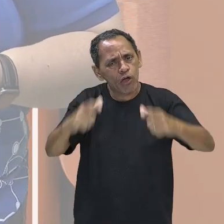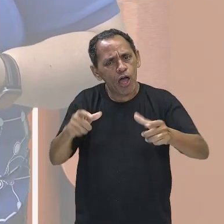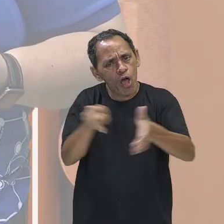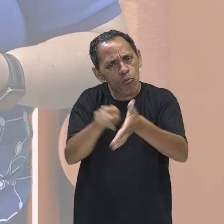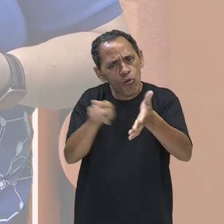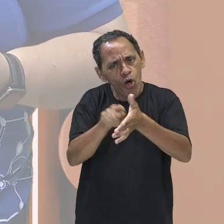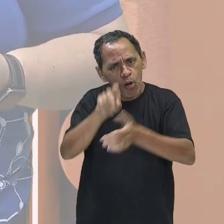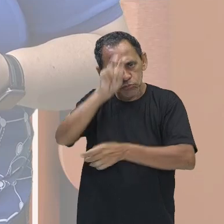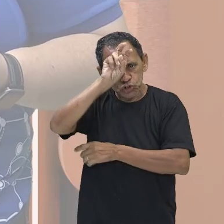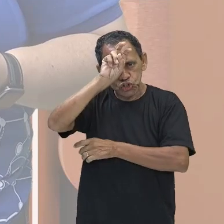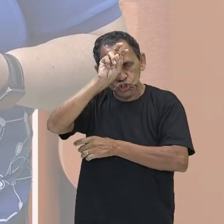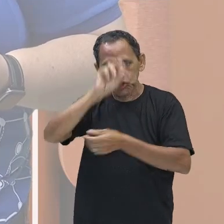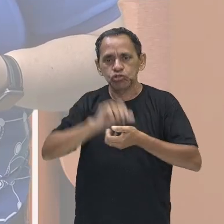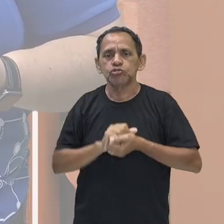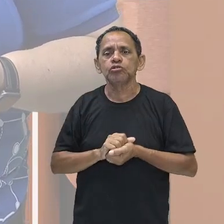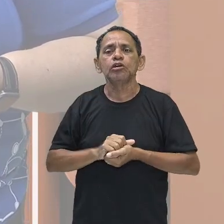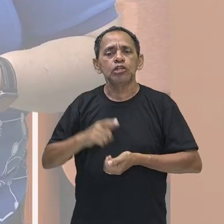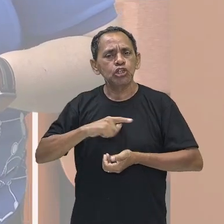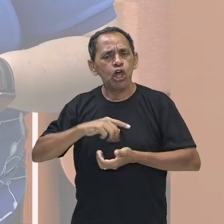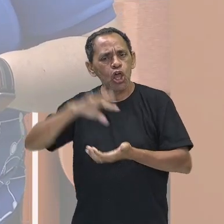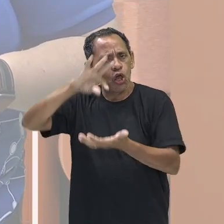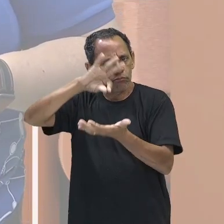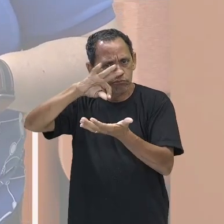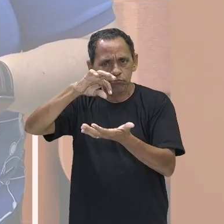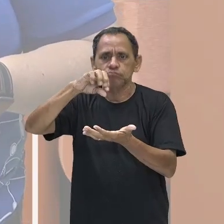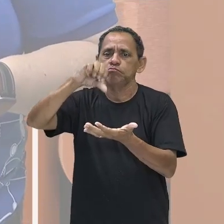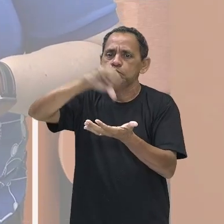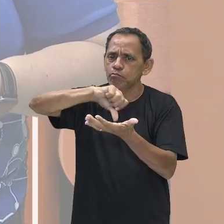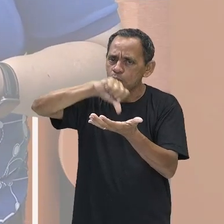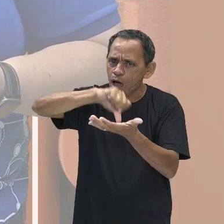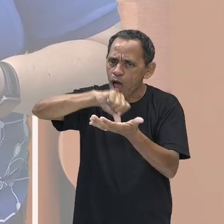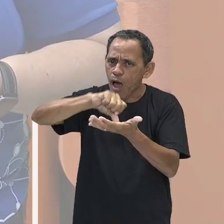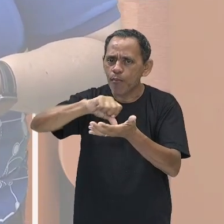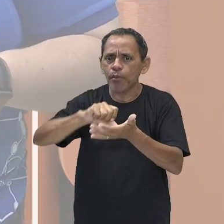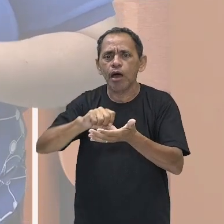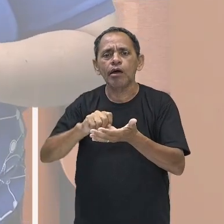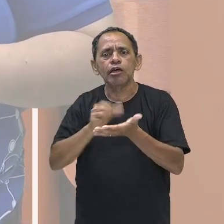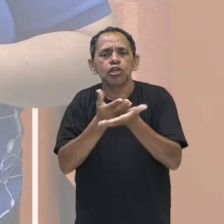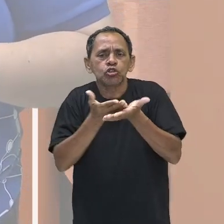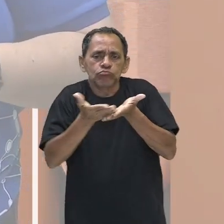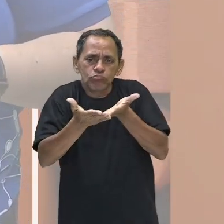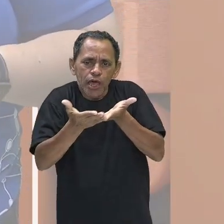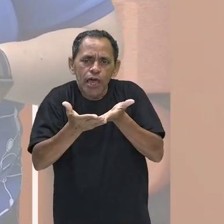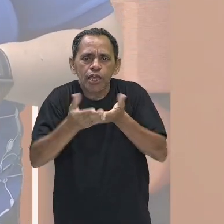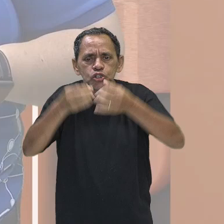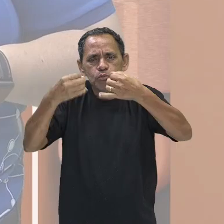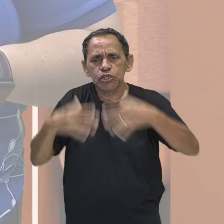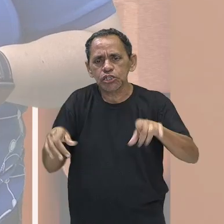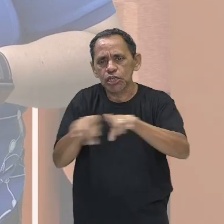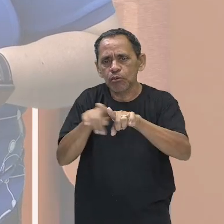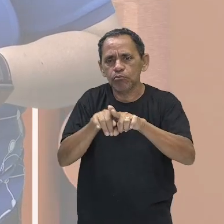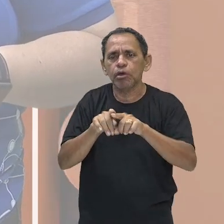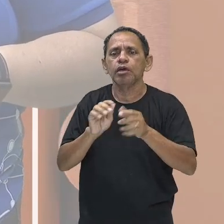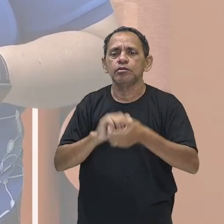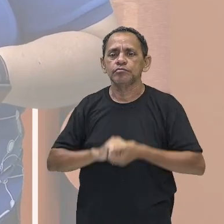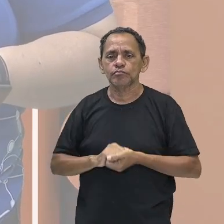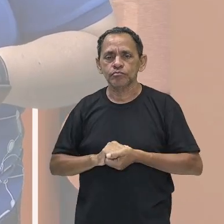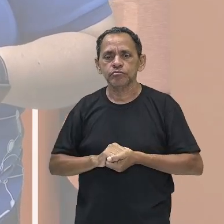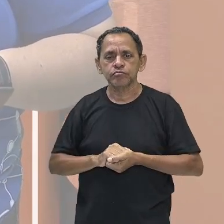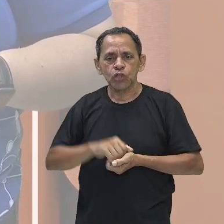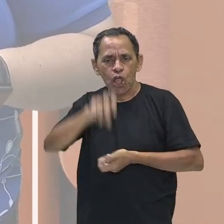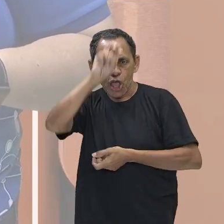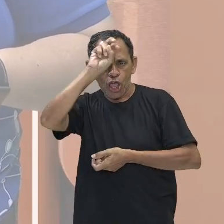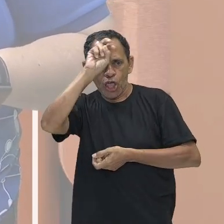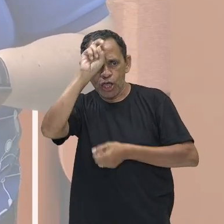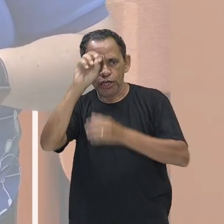inclusive, este mapinha aqui que fala, então, sobre o Baixo e o Alto Egito. Então, nós temos aí no Baixo Egito, não